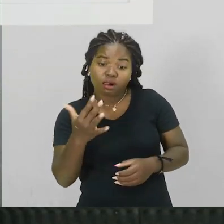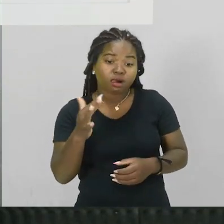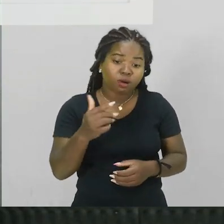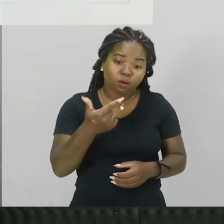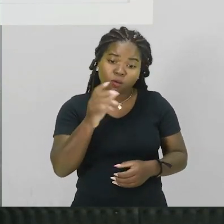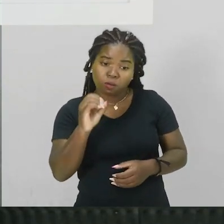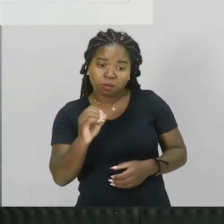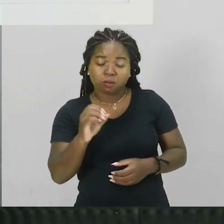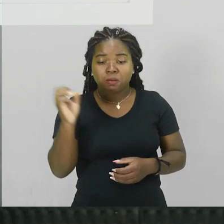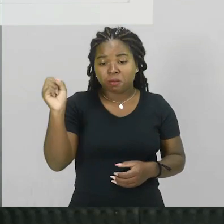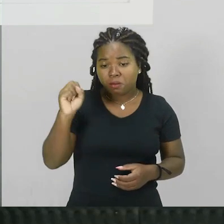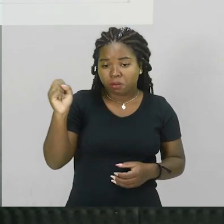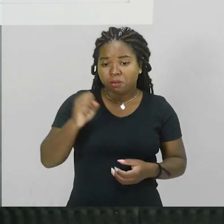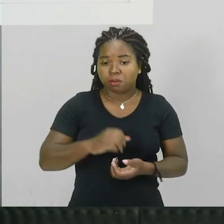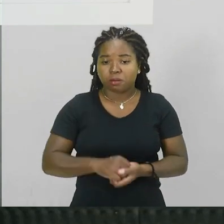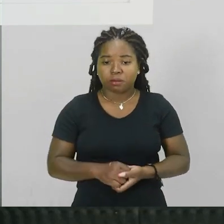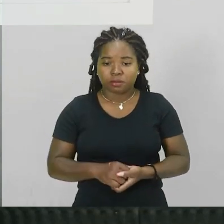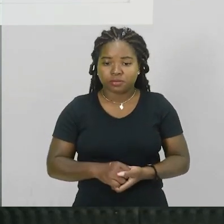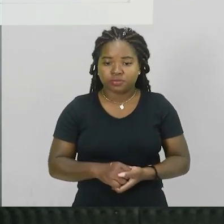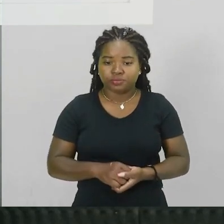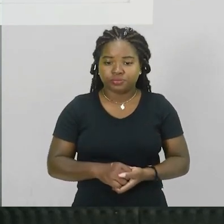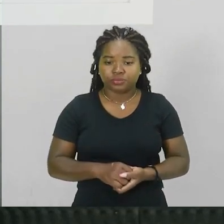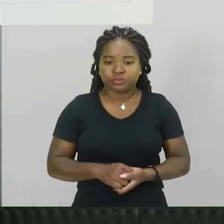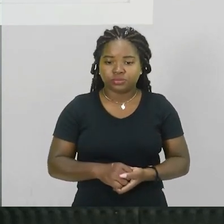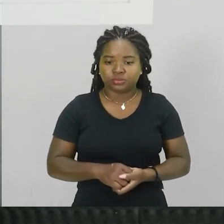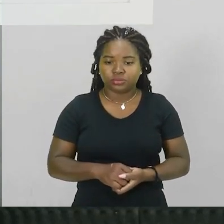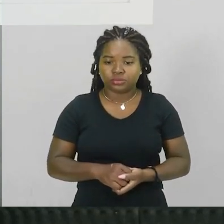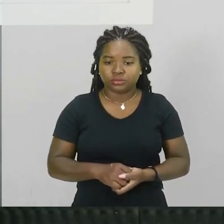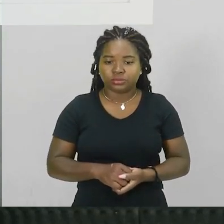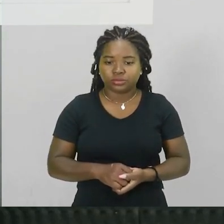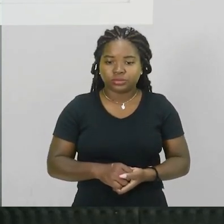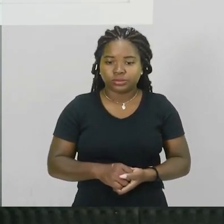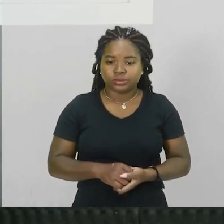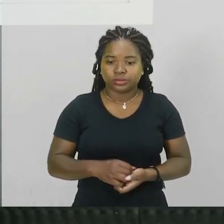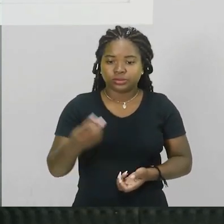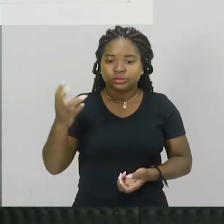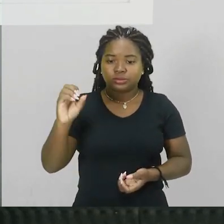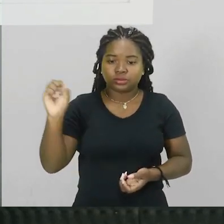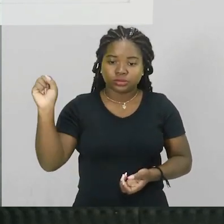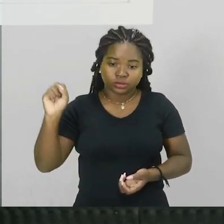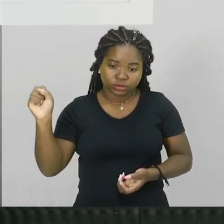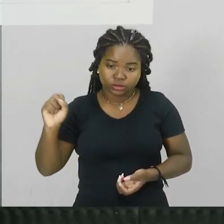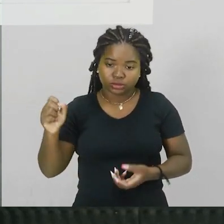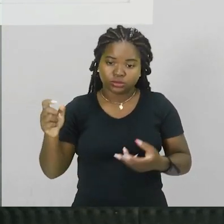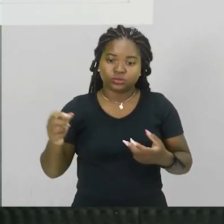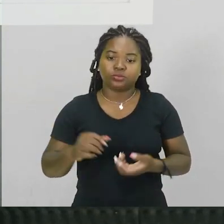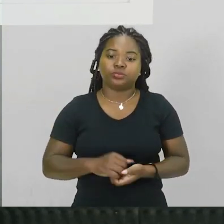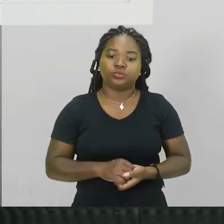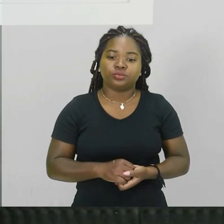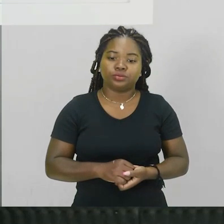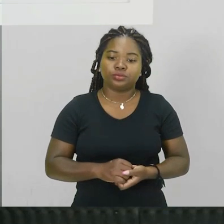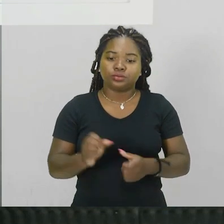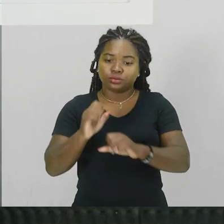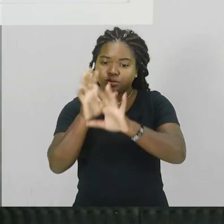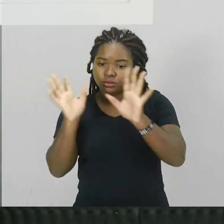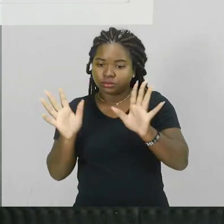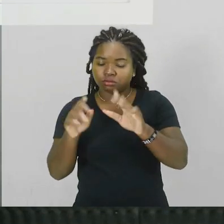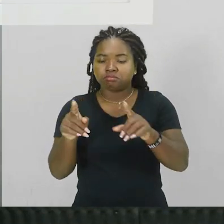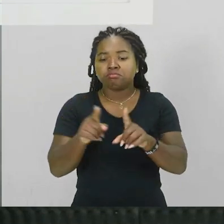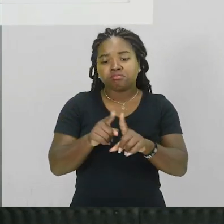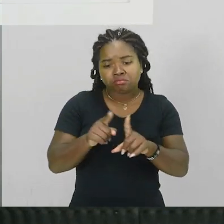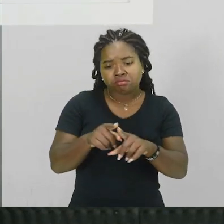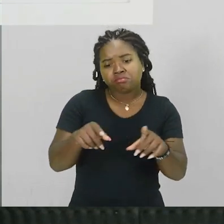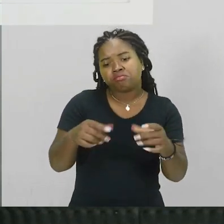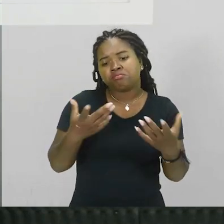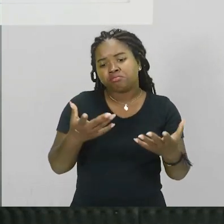podem ver aí no quadro né? assim é o menor tempo né? o tempo de escurecimento 30 segundos ok? também